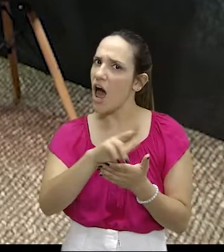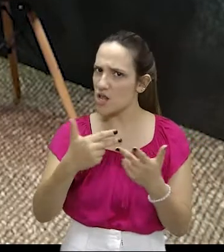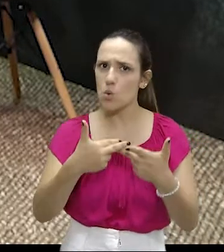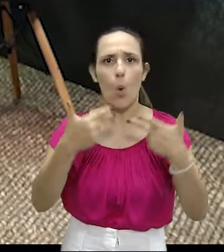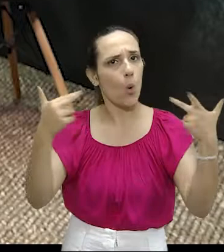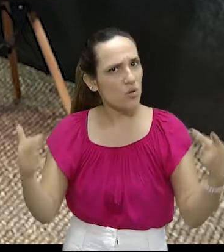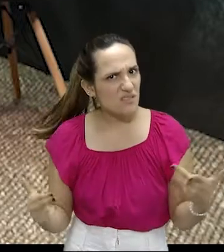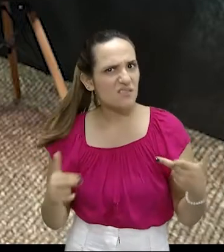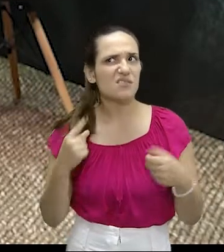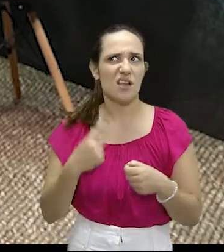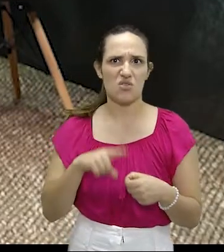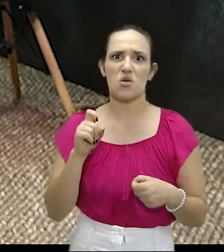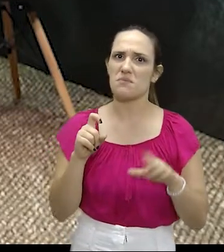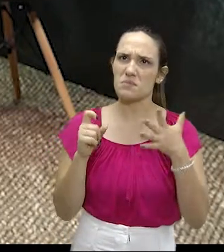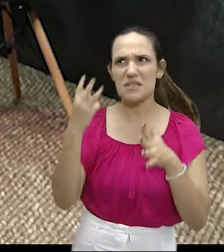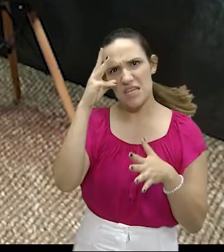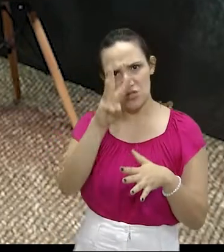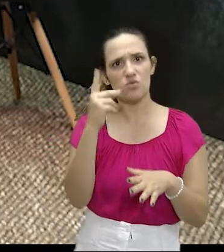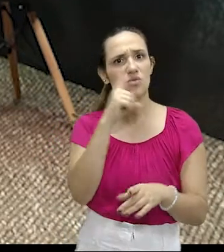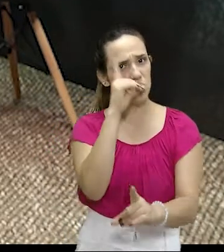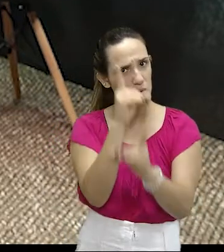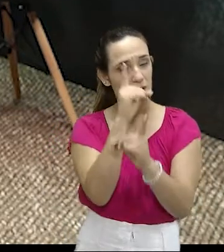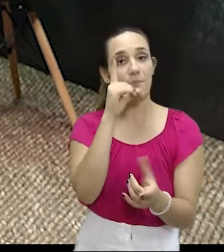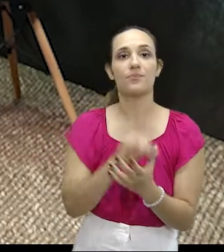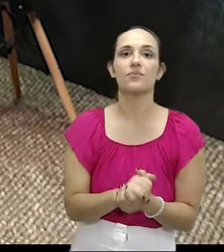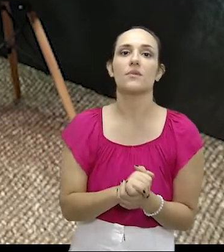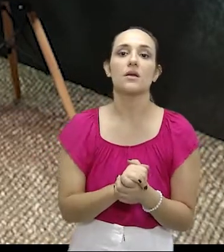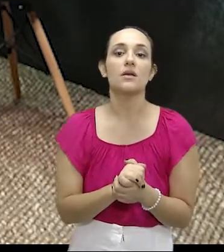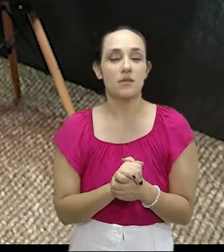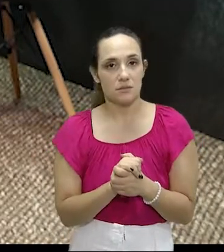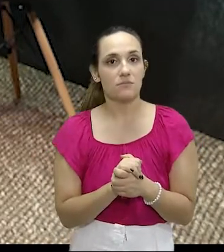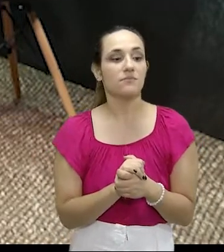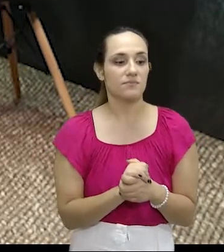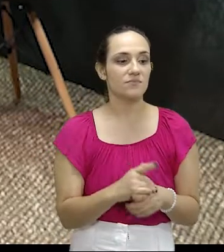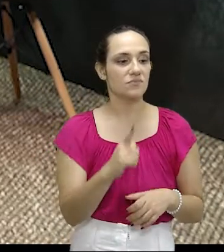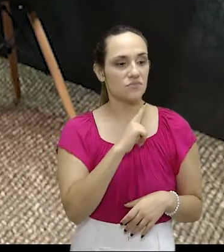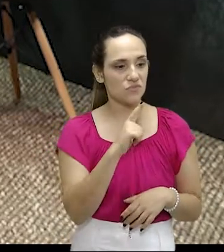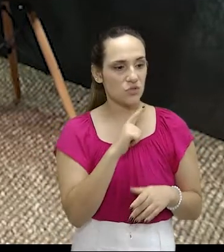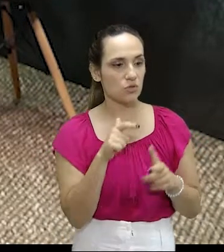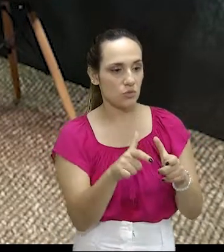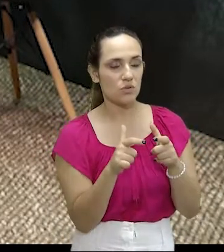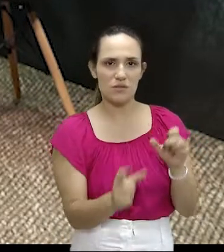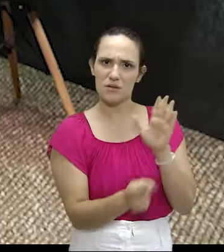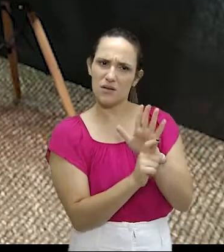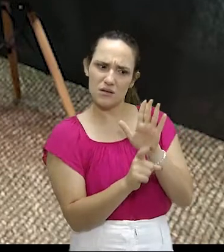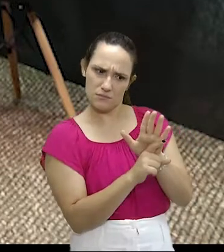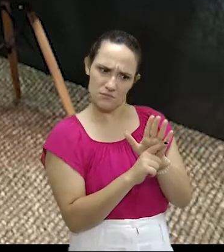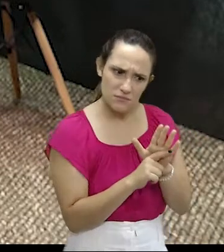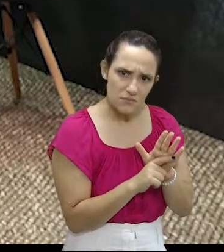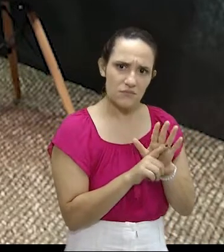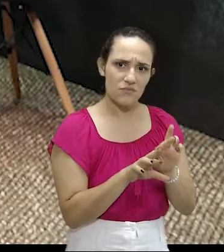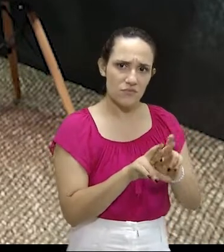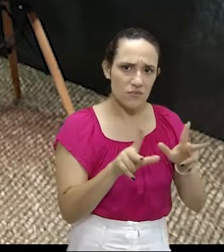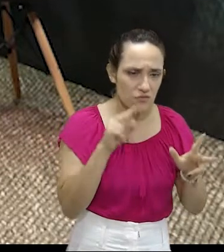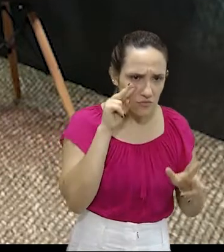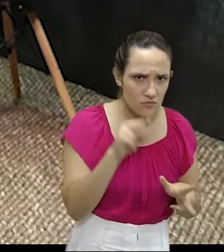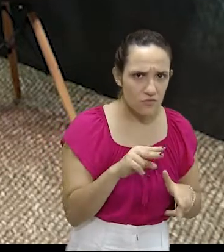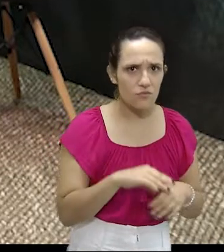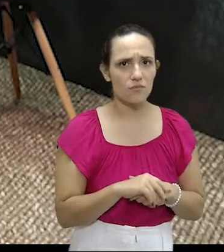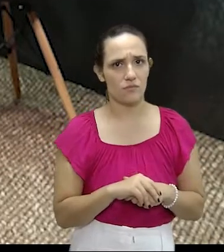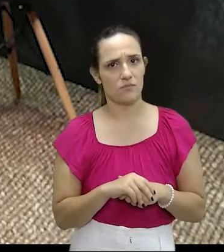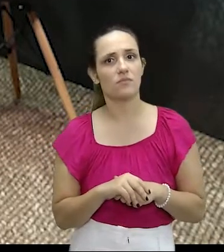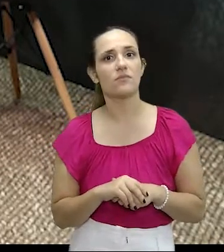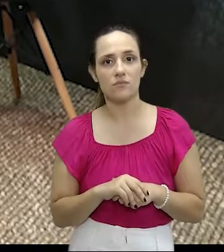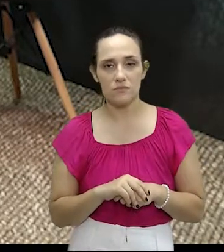há cerca de três dias. Nós estávamos ali investigando um entreposto de drogas, realizamos ali uma apreensão, nós sempre chegamos lá, era um